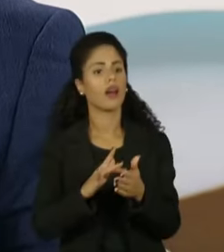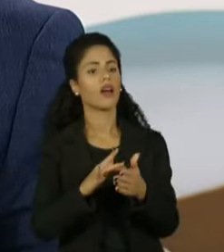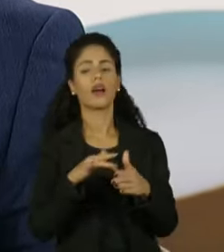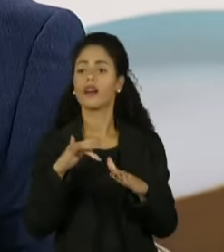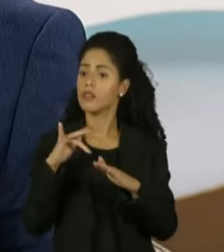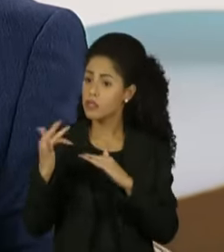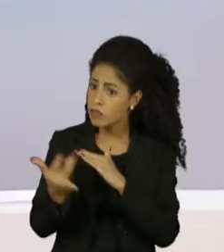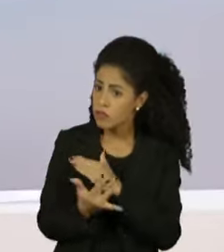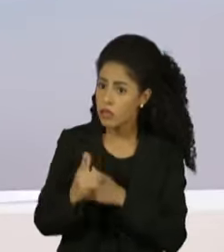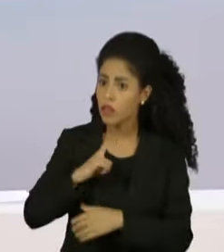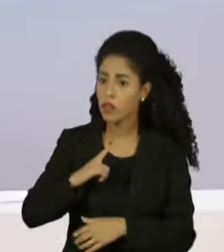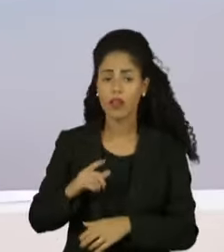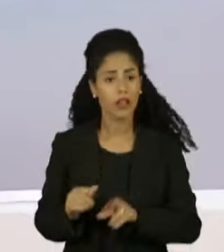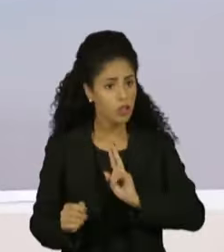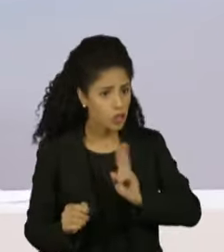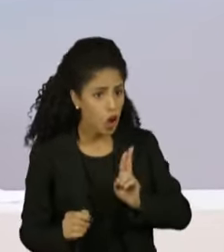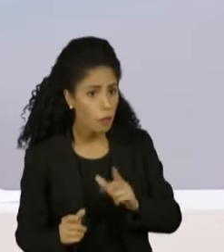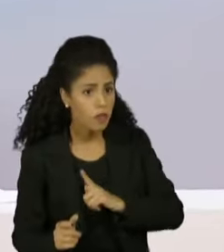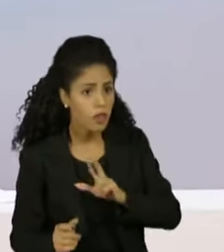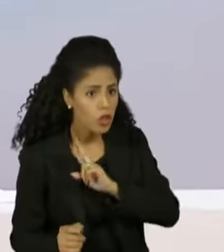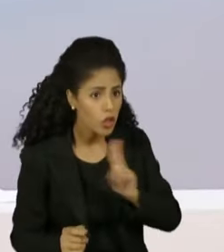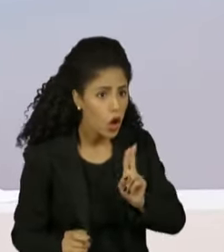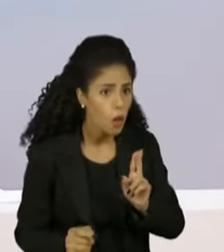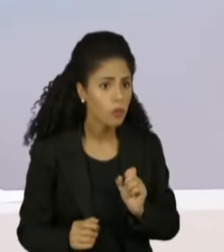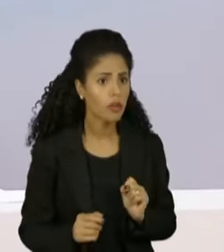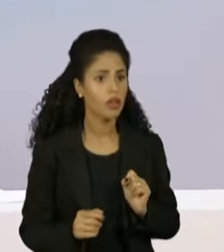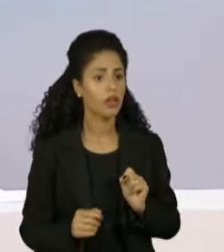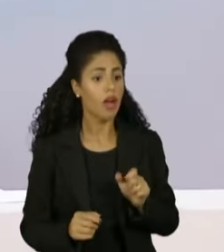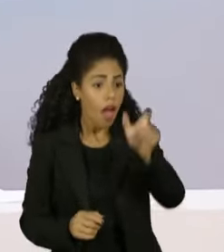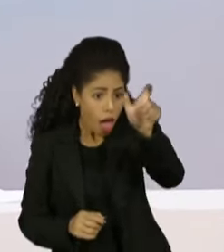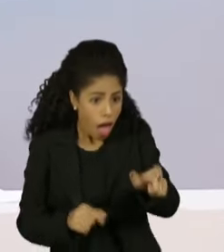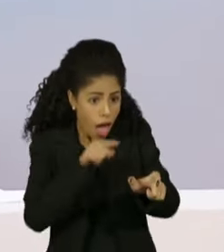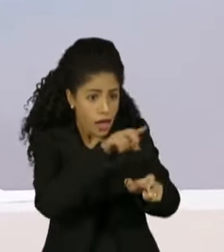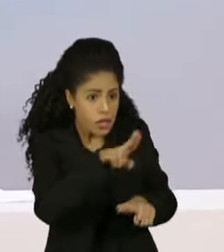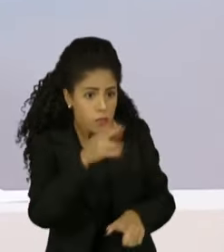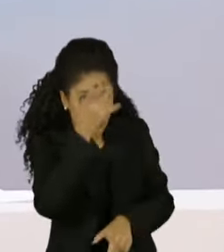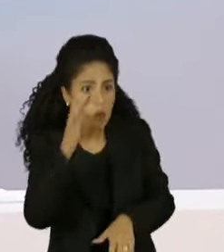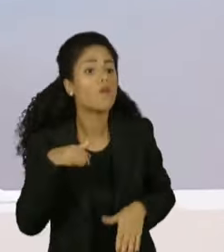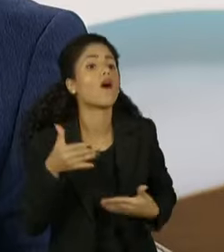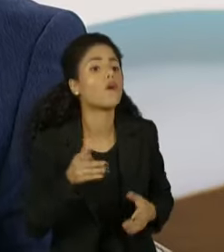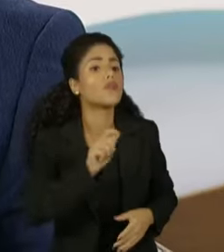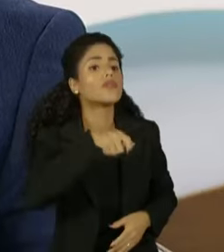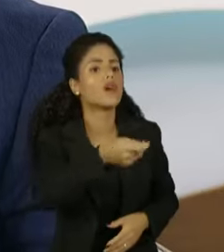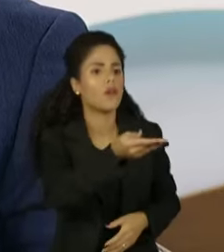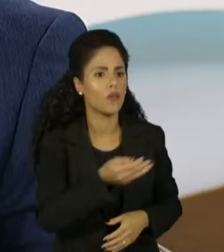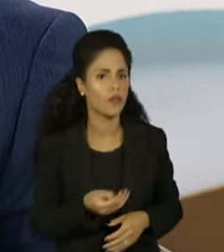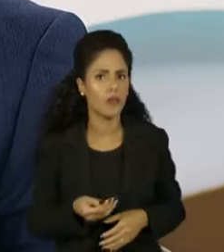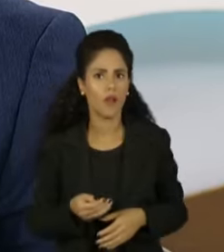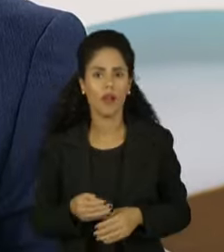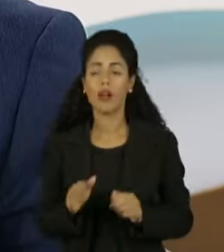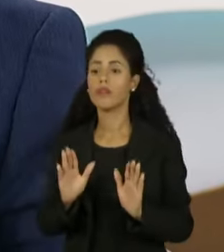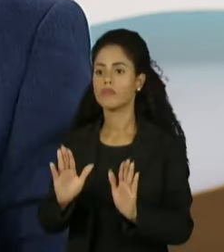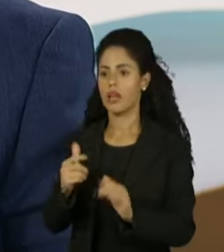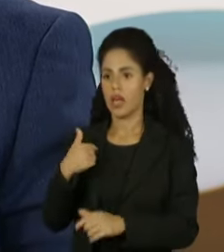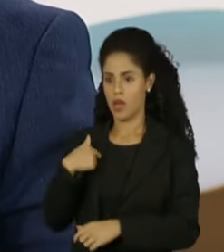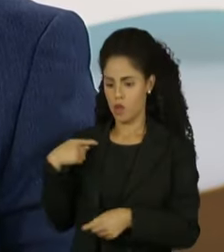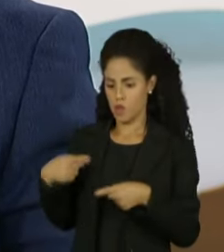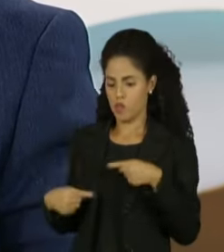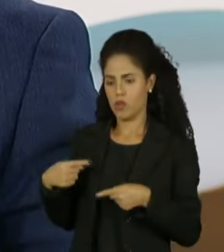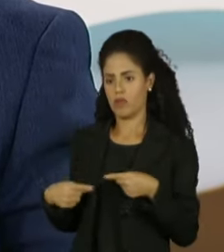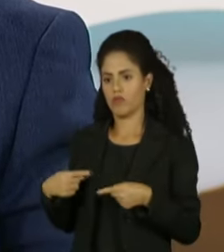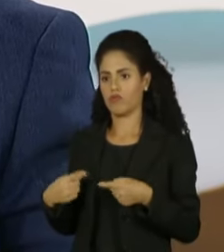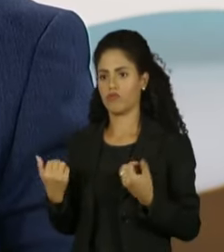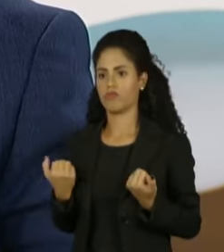Jornalismo profissional tem nome embaixo, né, senador? A gente pode dizer que essa pessoa é responsável por esse Deixa eu dizer uma coisa para você que eu acho que é importante. Eu sou político,